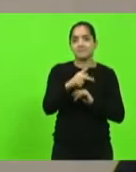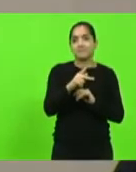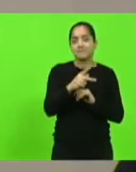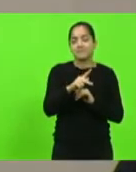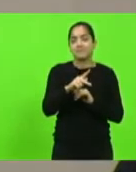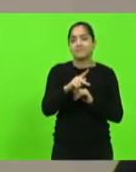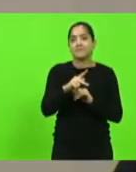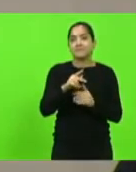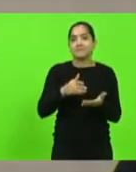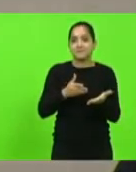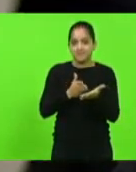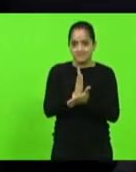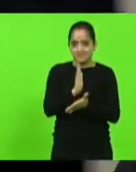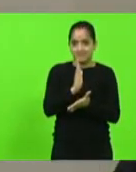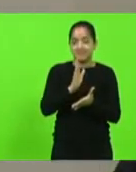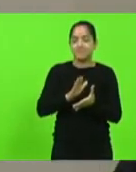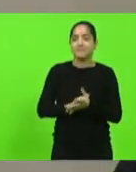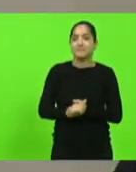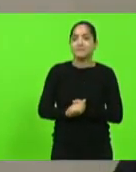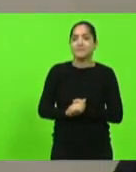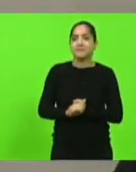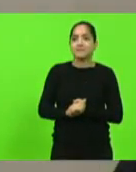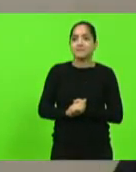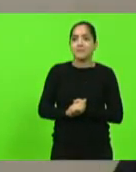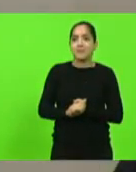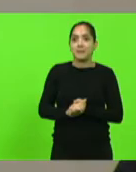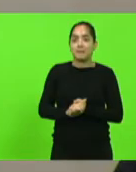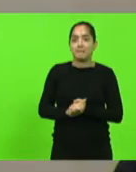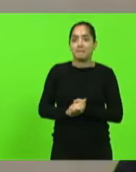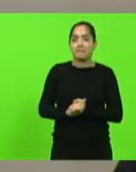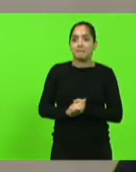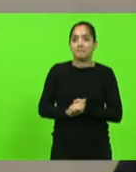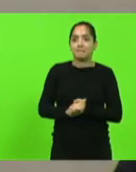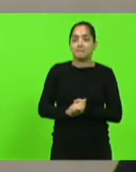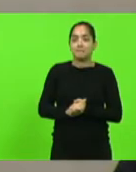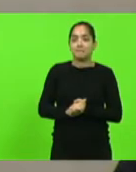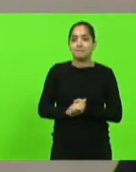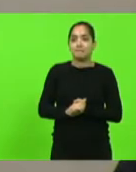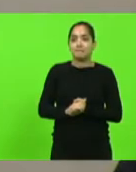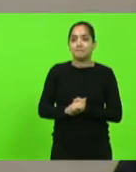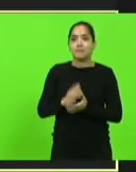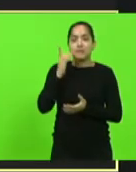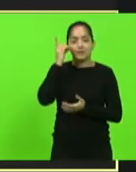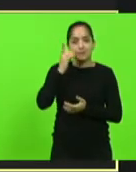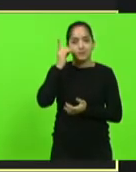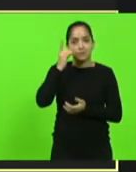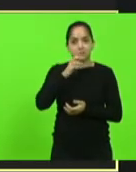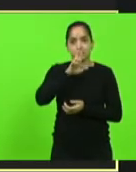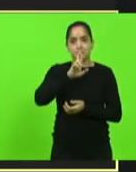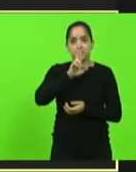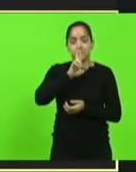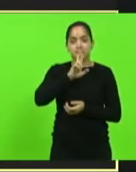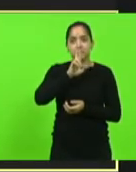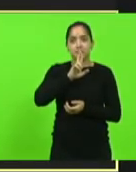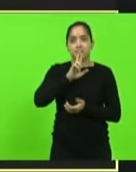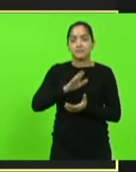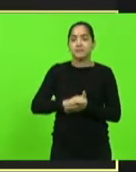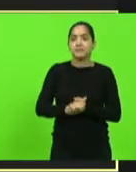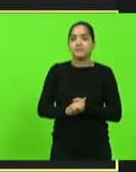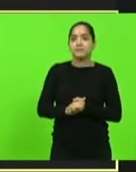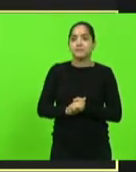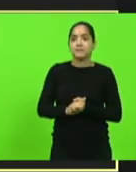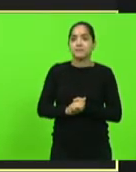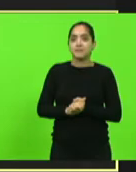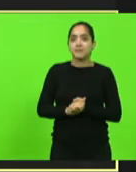por aprovada. Senhor presidente, deputado Jair Mioto. Sim, deputado. Senhor presidente, apenas